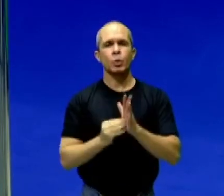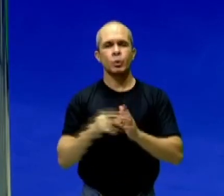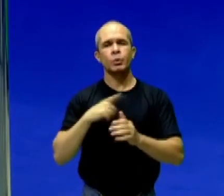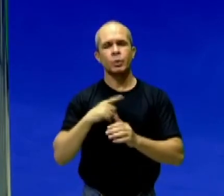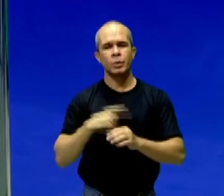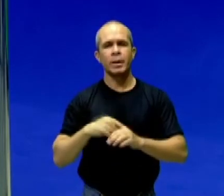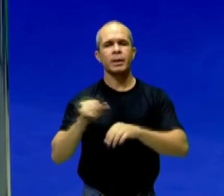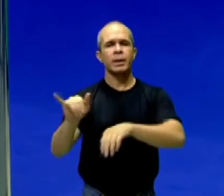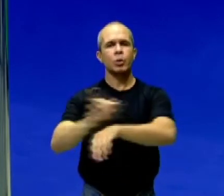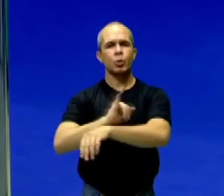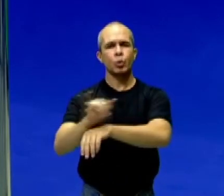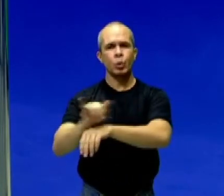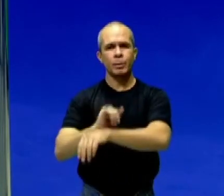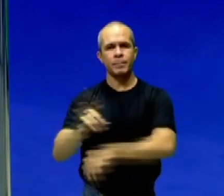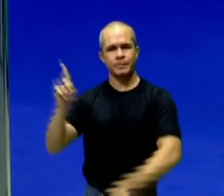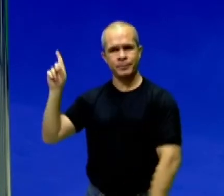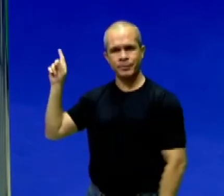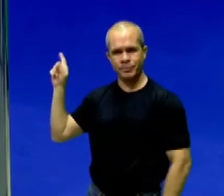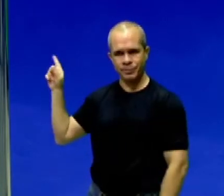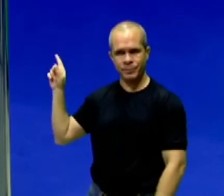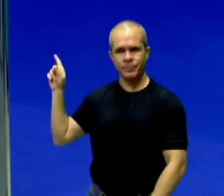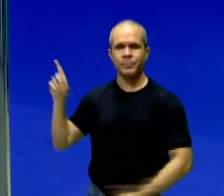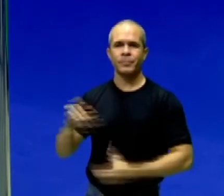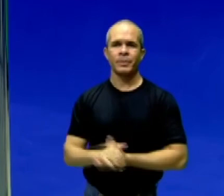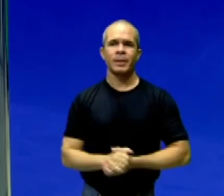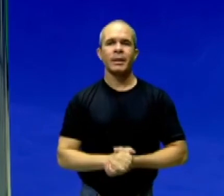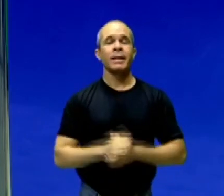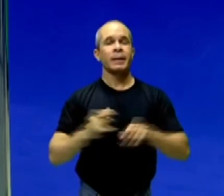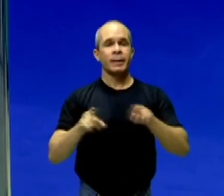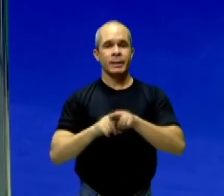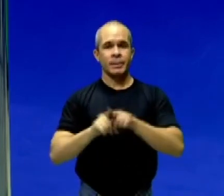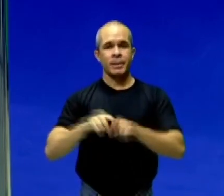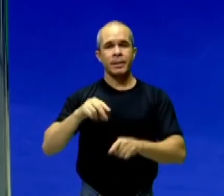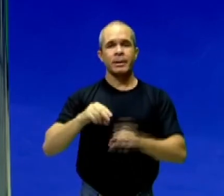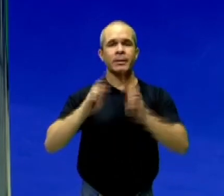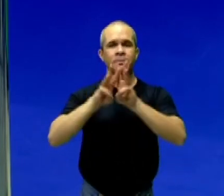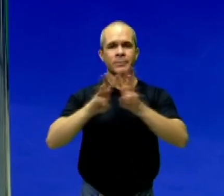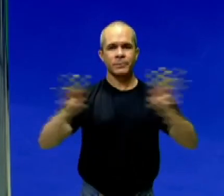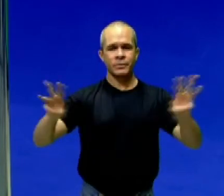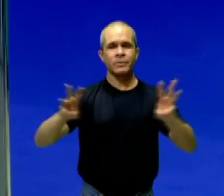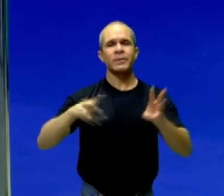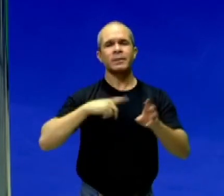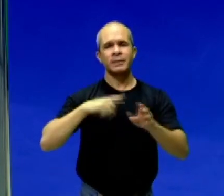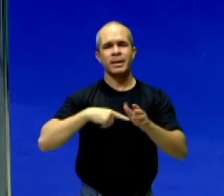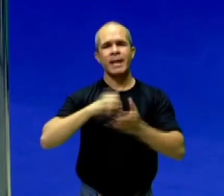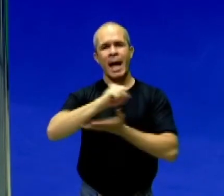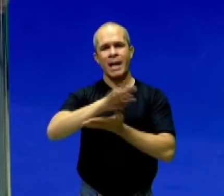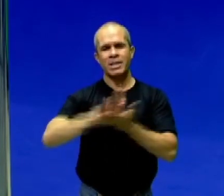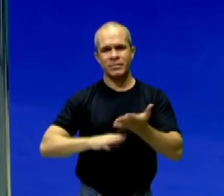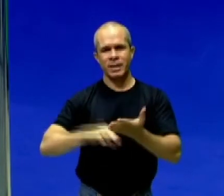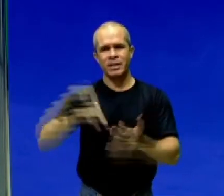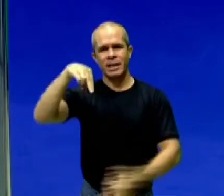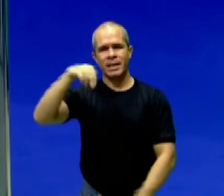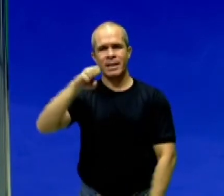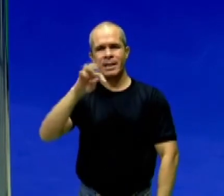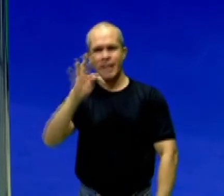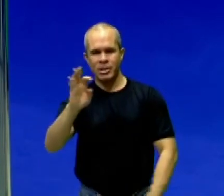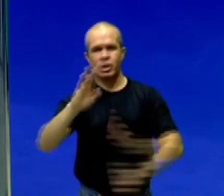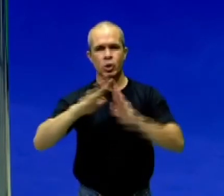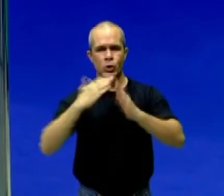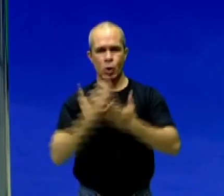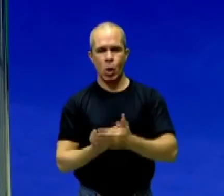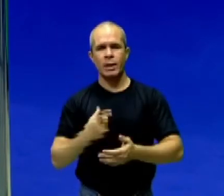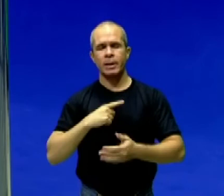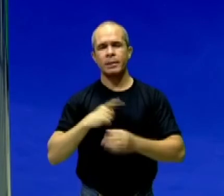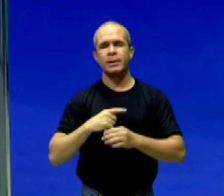canal do YouTube TV Brasil Central e Seduc Goiás. E também textos e atividades no portal NetEscola, que é um portal da